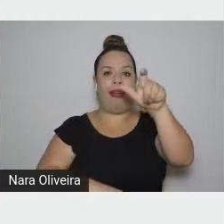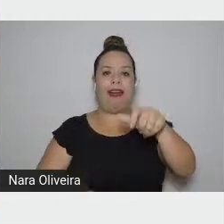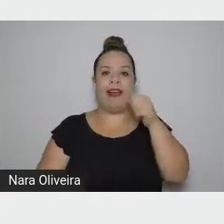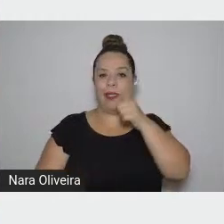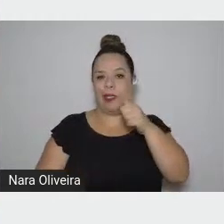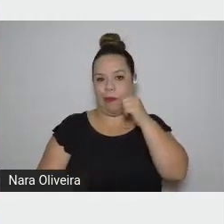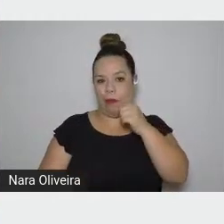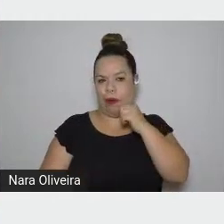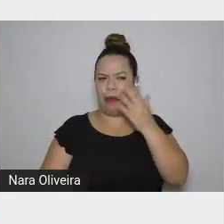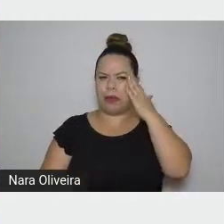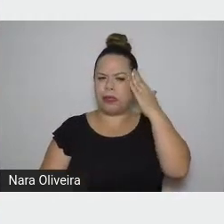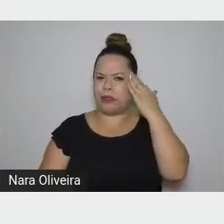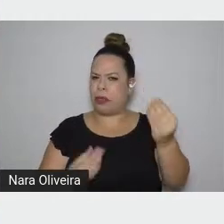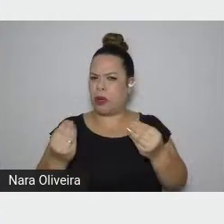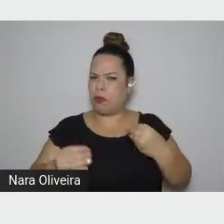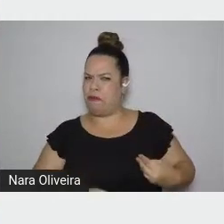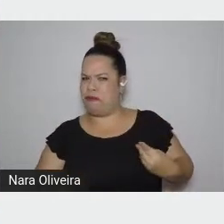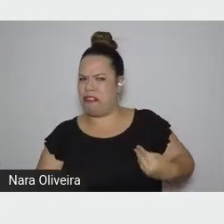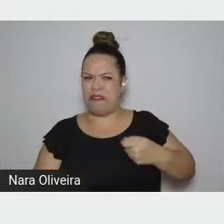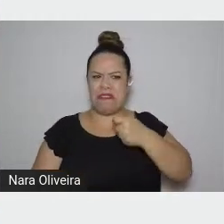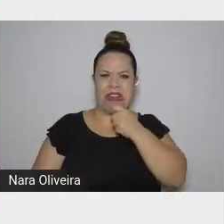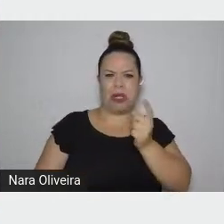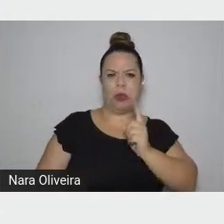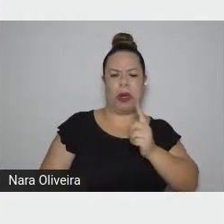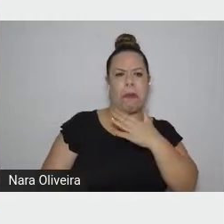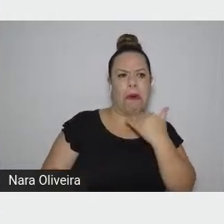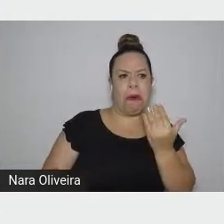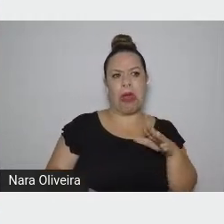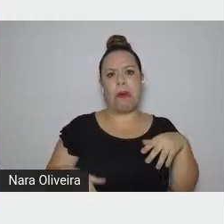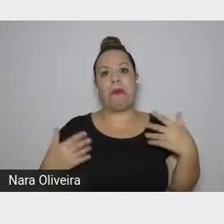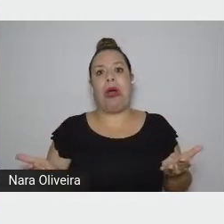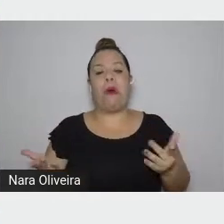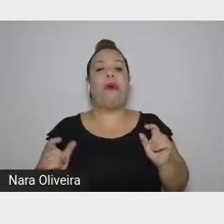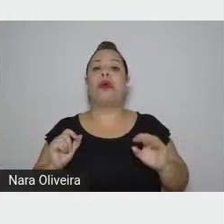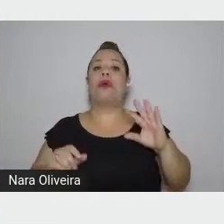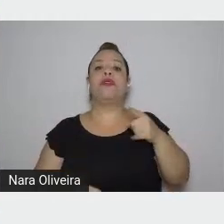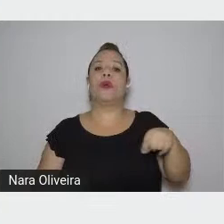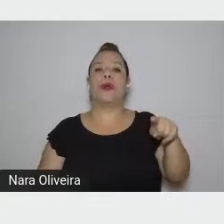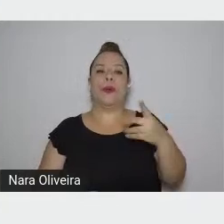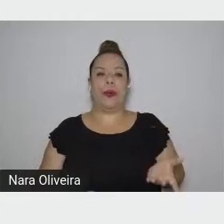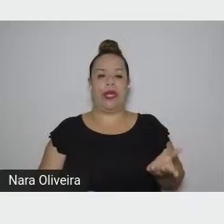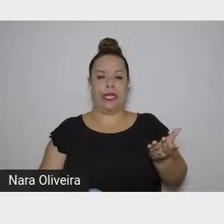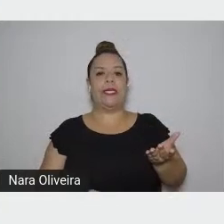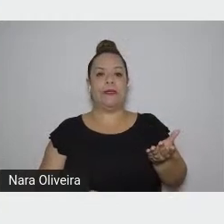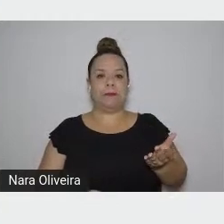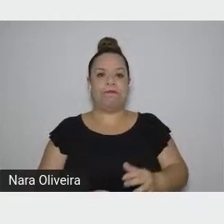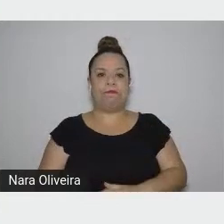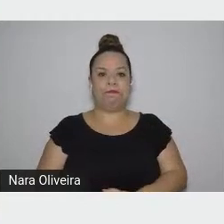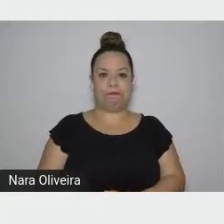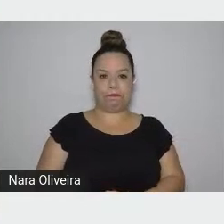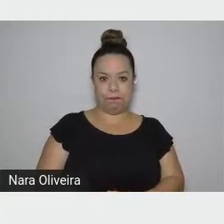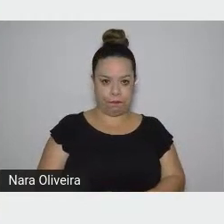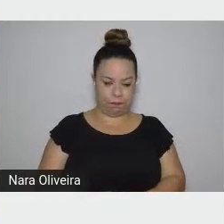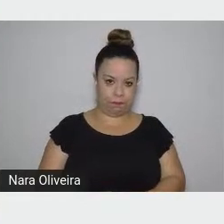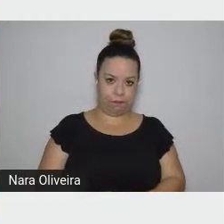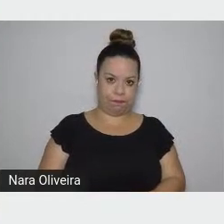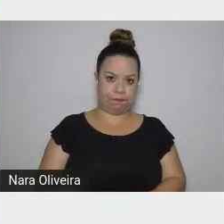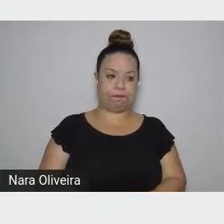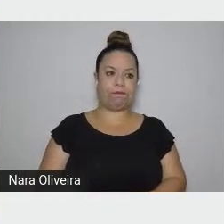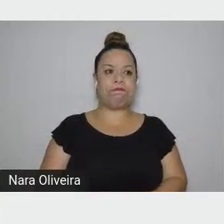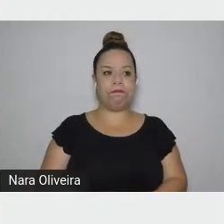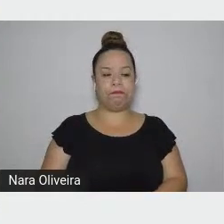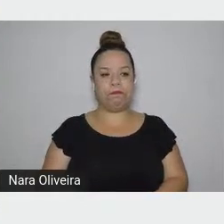saber se ela está viva, se ela está morta, o que aconteceu com ela. A grandeza desse livro